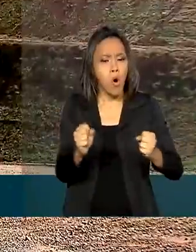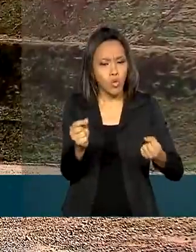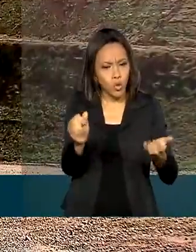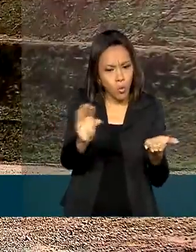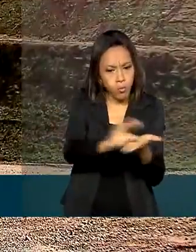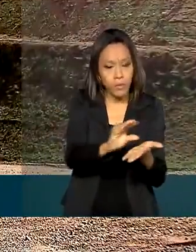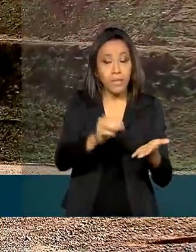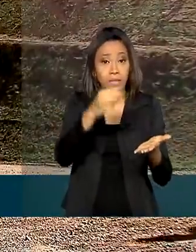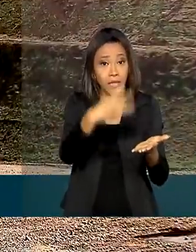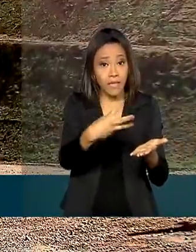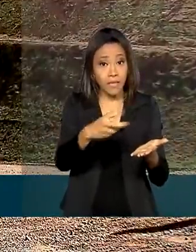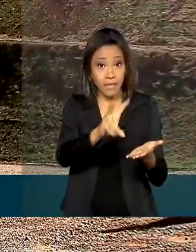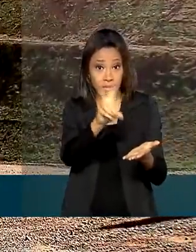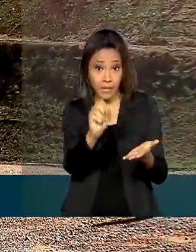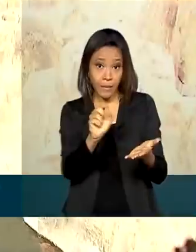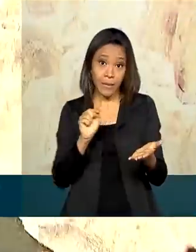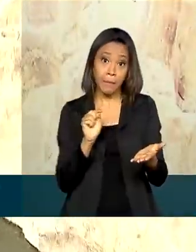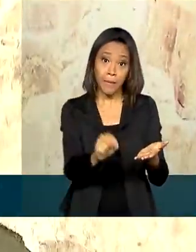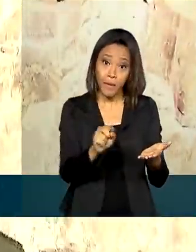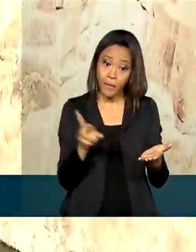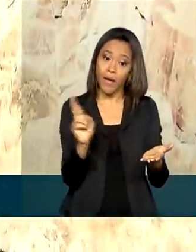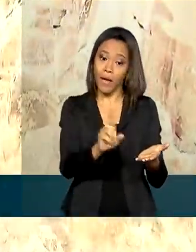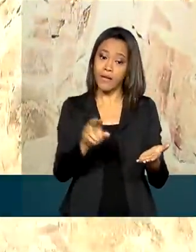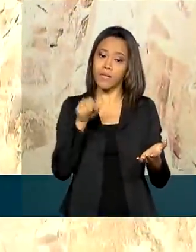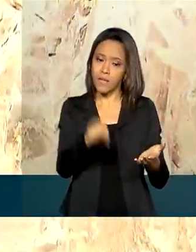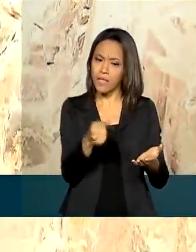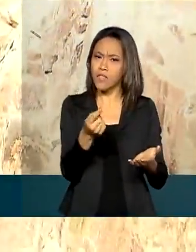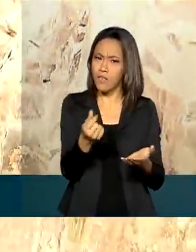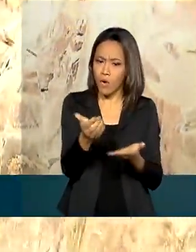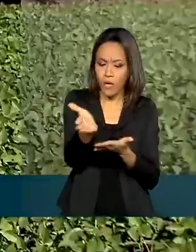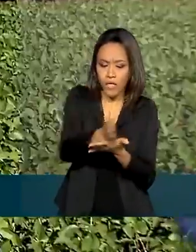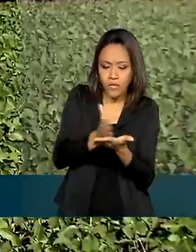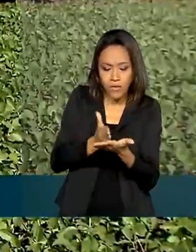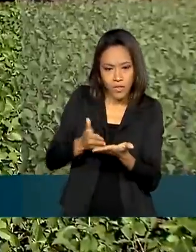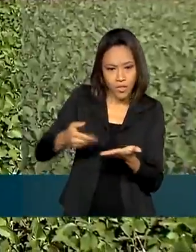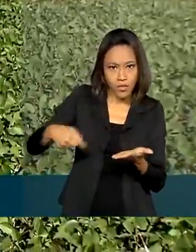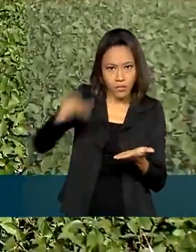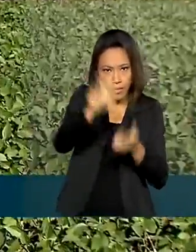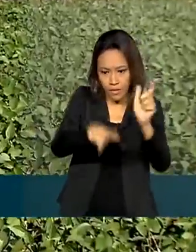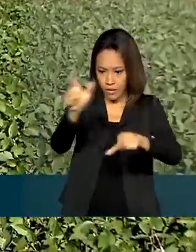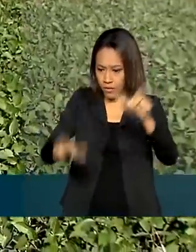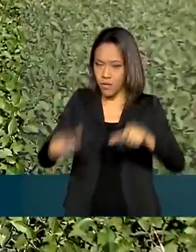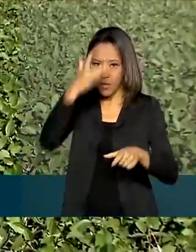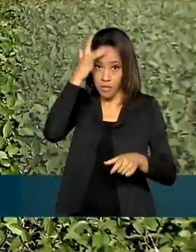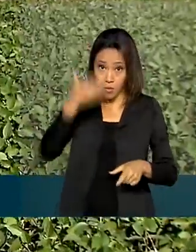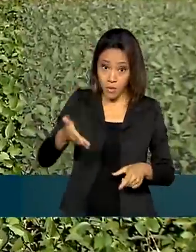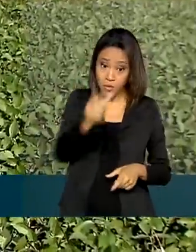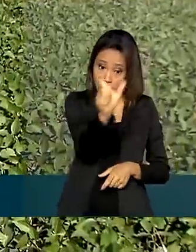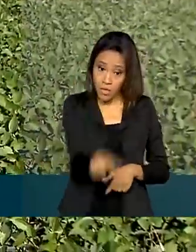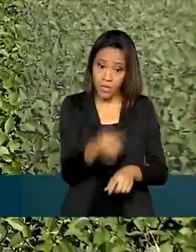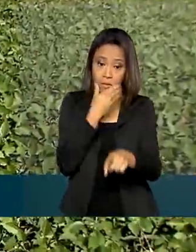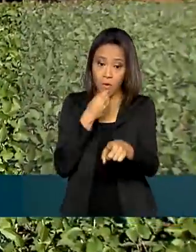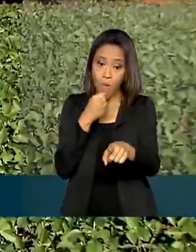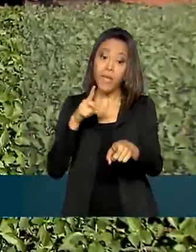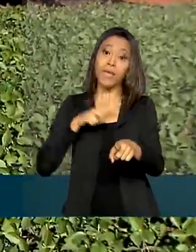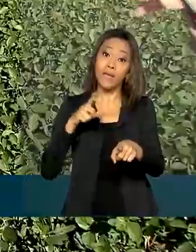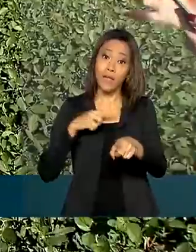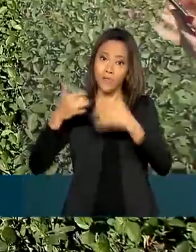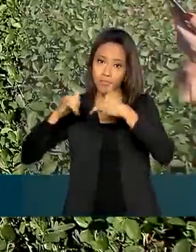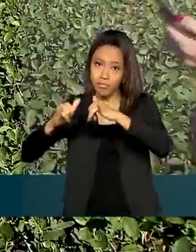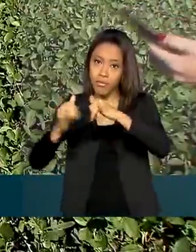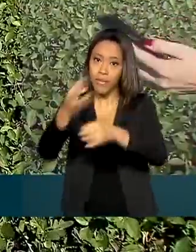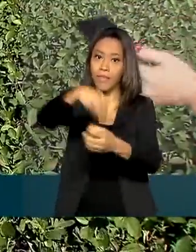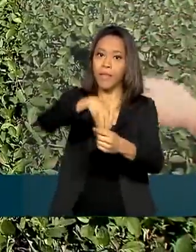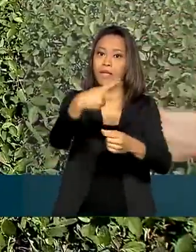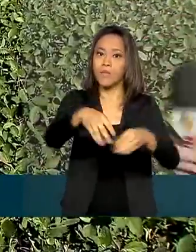a 350 mil reais, valor dividido entre os sócios. O Sidney Bedin, que tem a usina dentro da propriedade